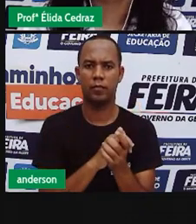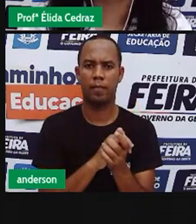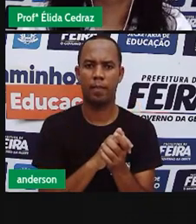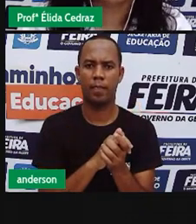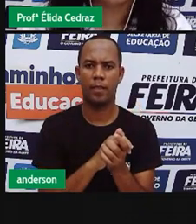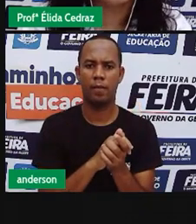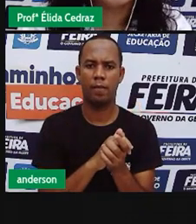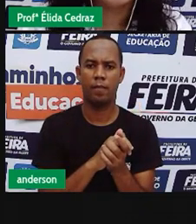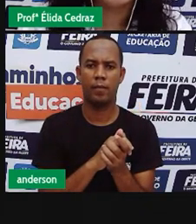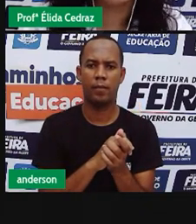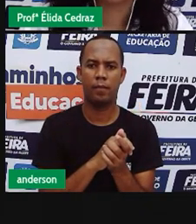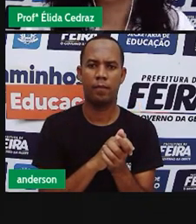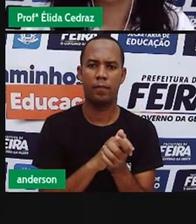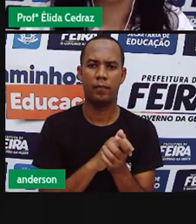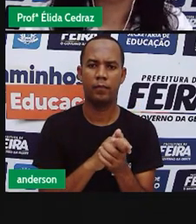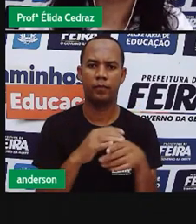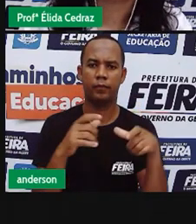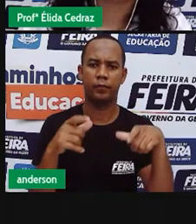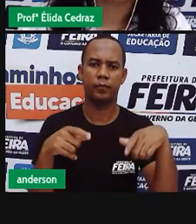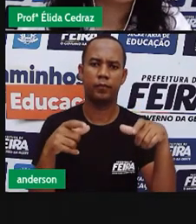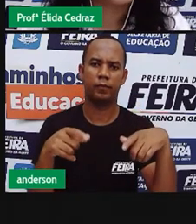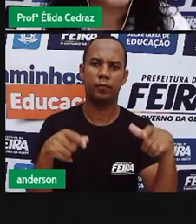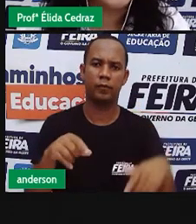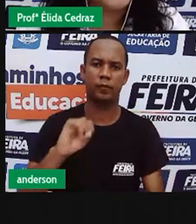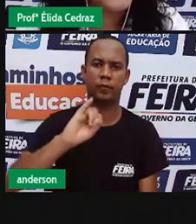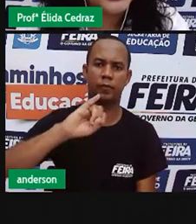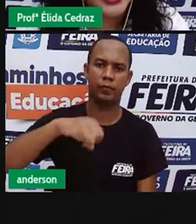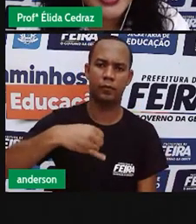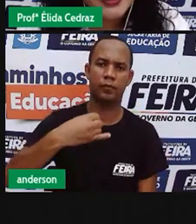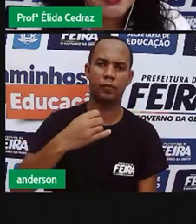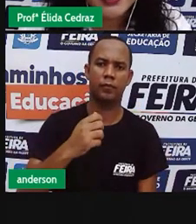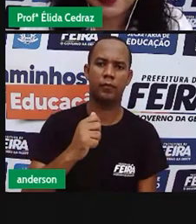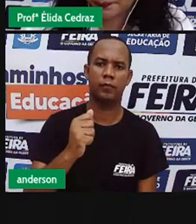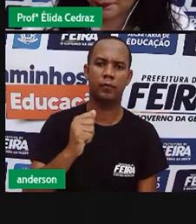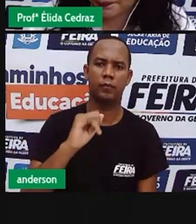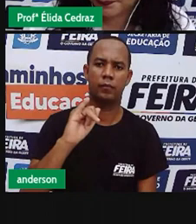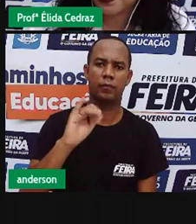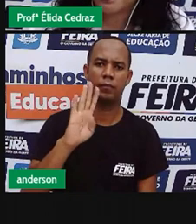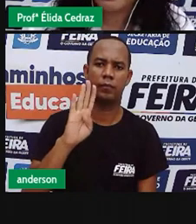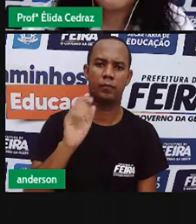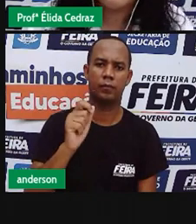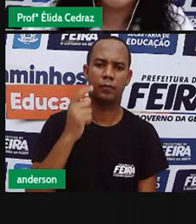Rua dos Encantos, que é a rua que vai todo distrito de Jaíba.